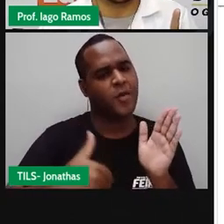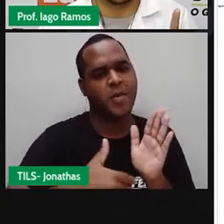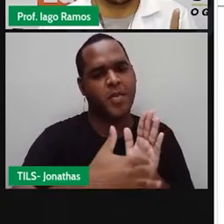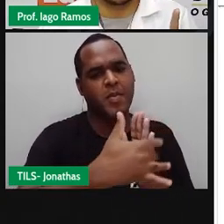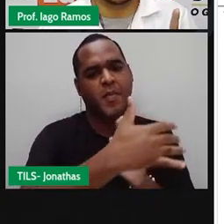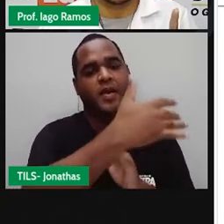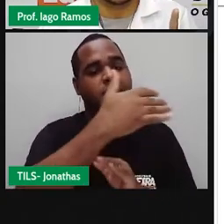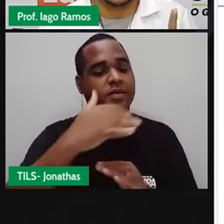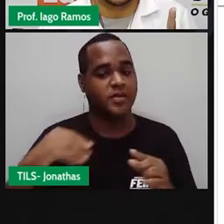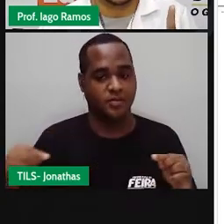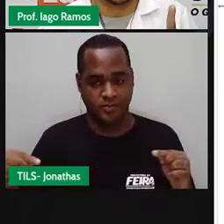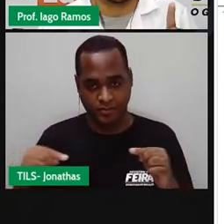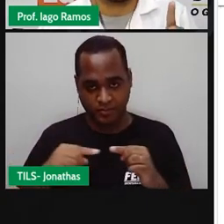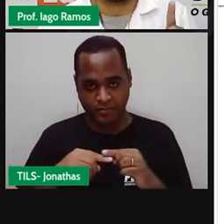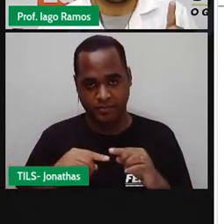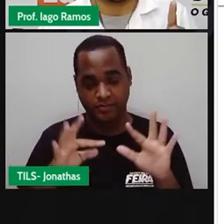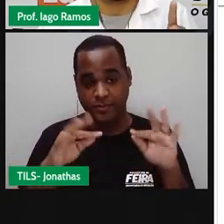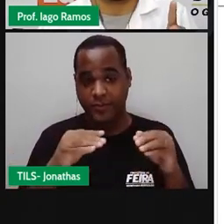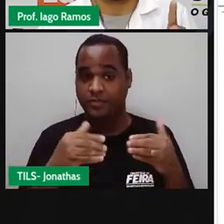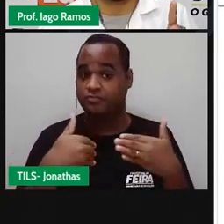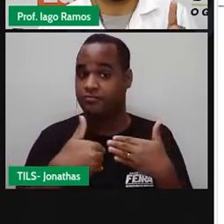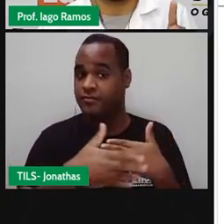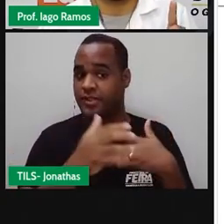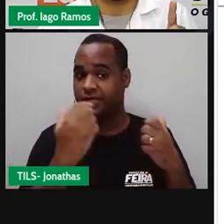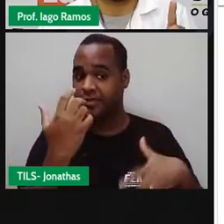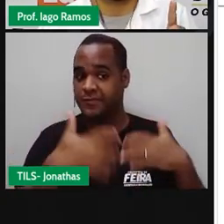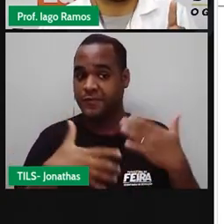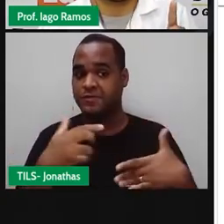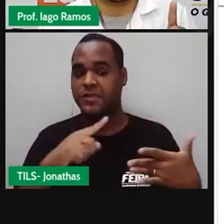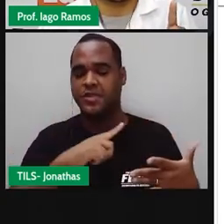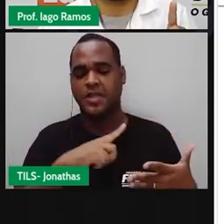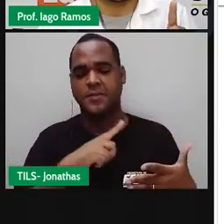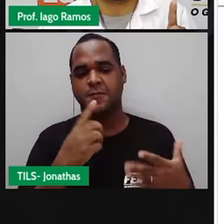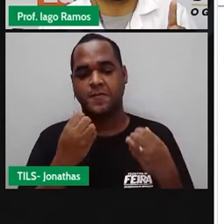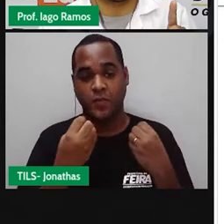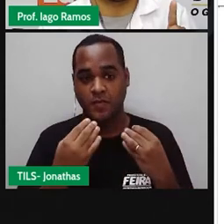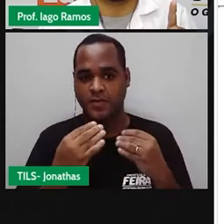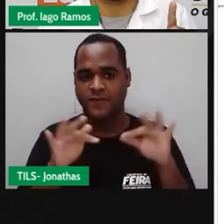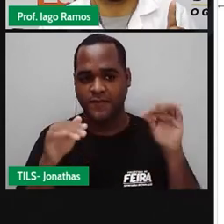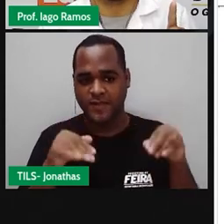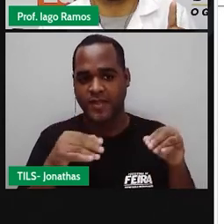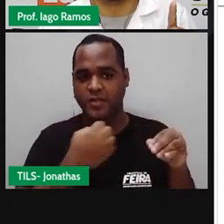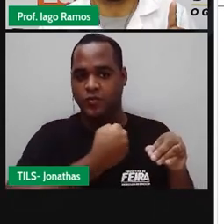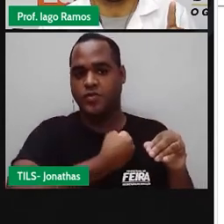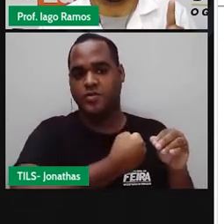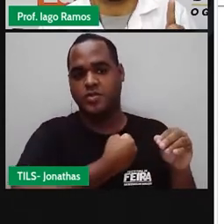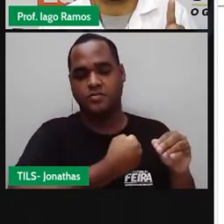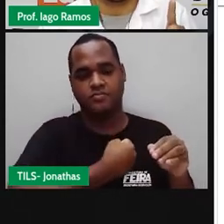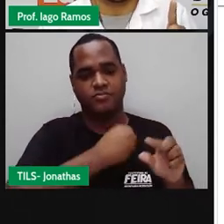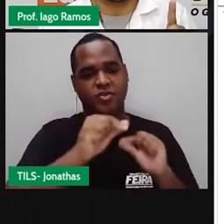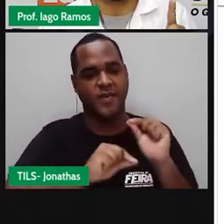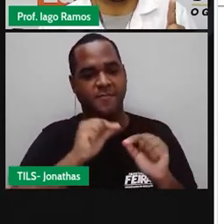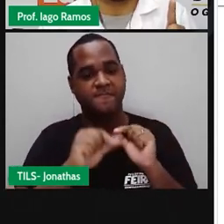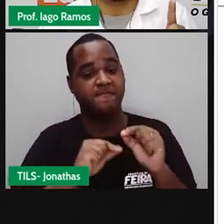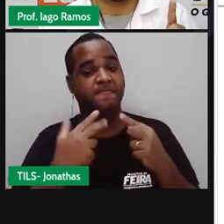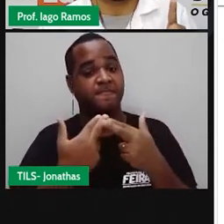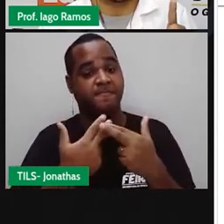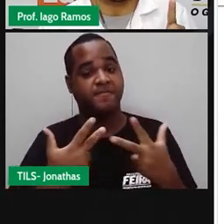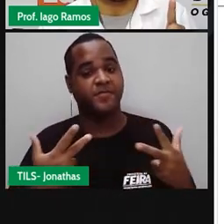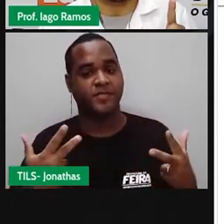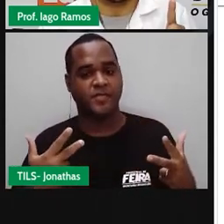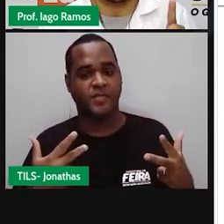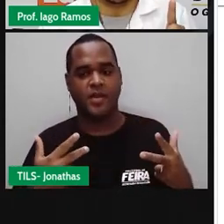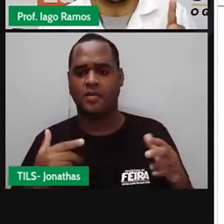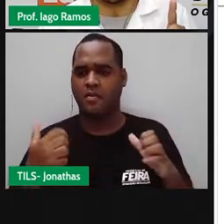infinitamente, ó. Isso aqui vai infinitamente. A gente pode ir até a quantidade de números negativos que a gente